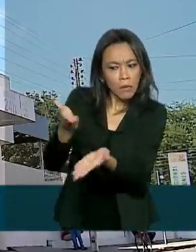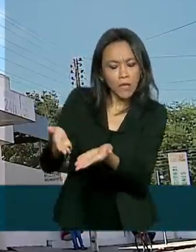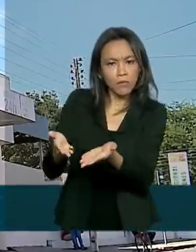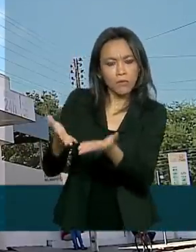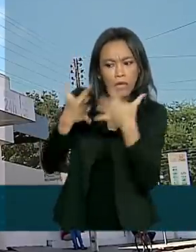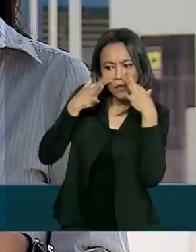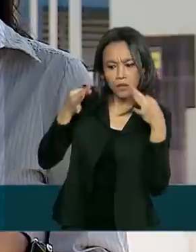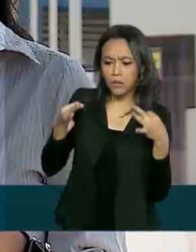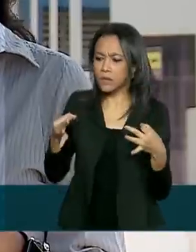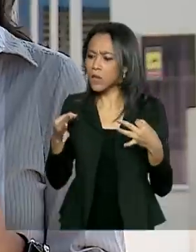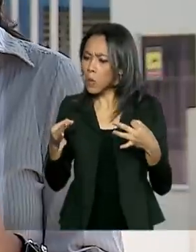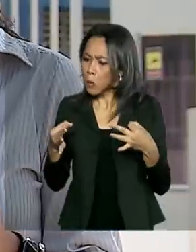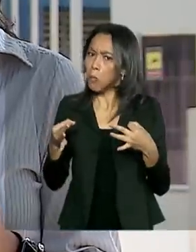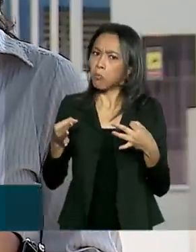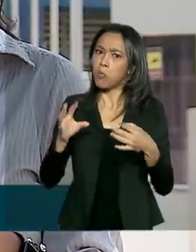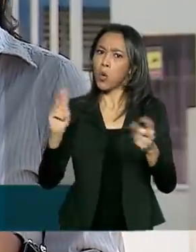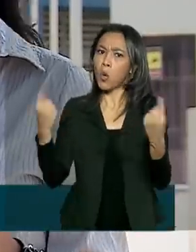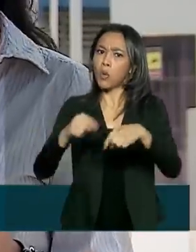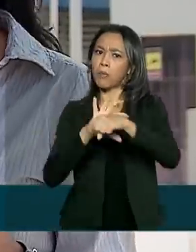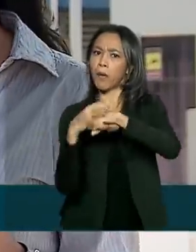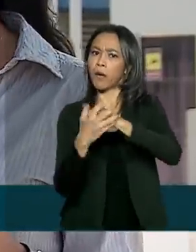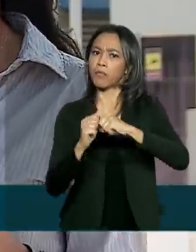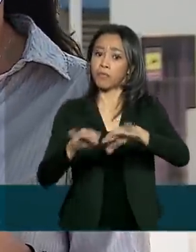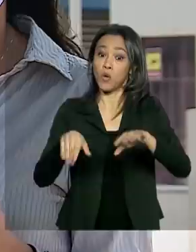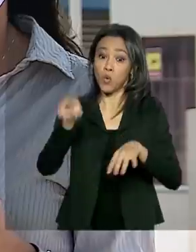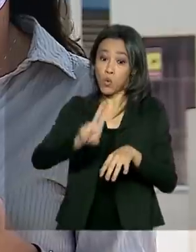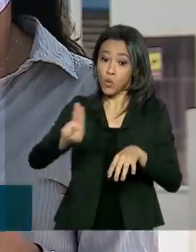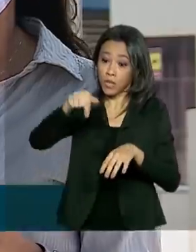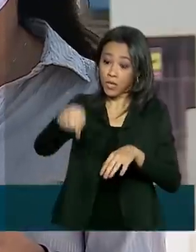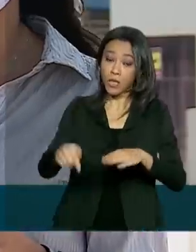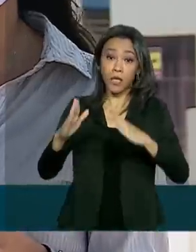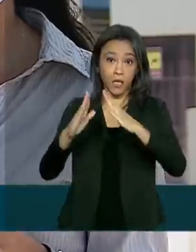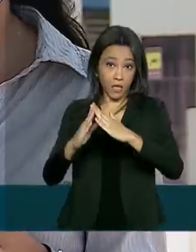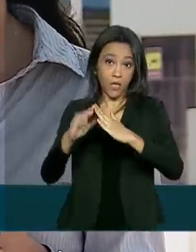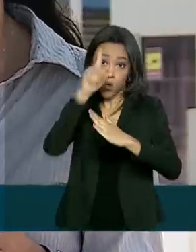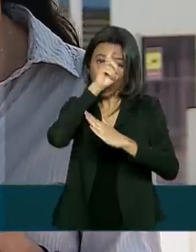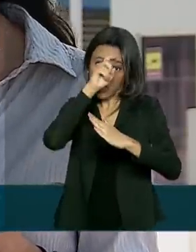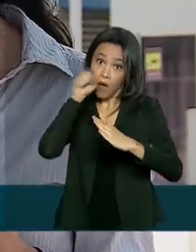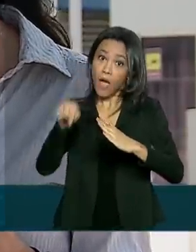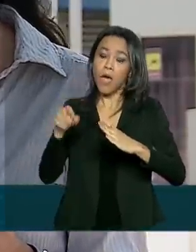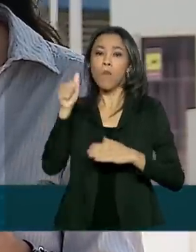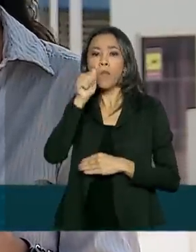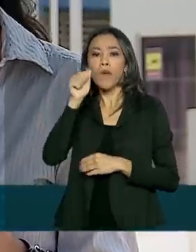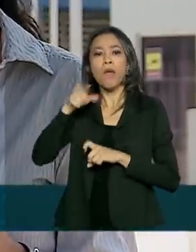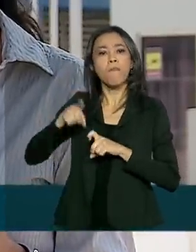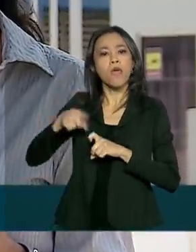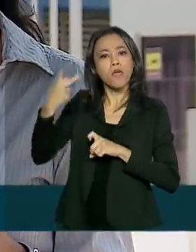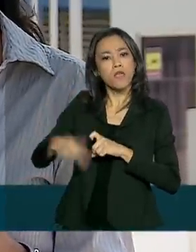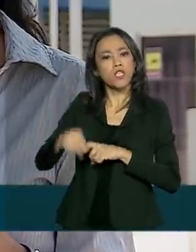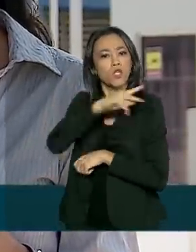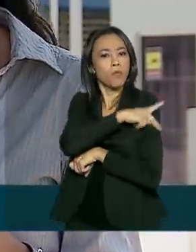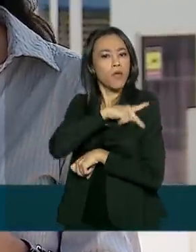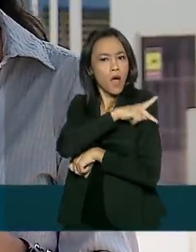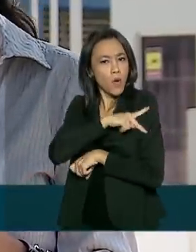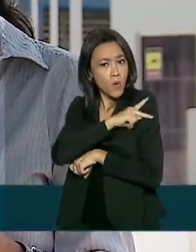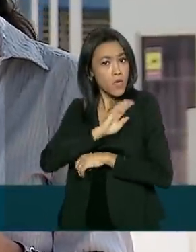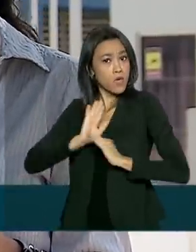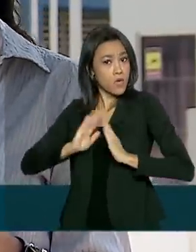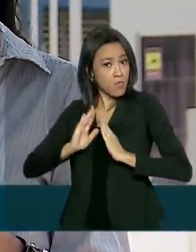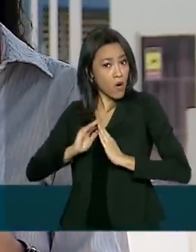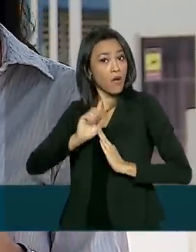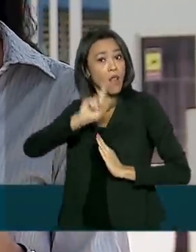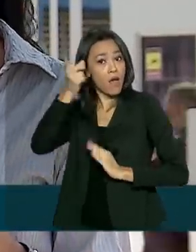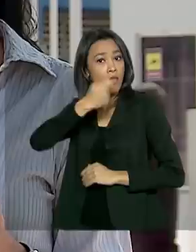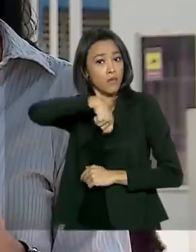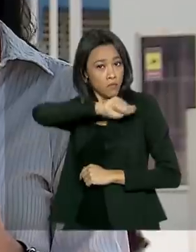chamado a atenção. O método adotado aqui no Hospital Regional Tibério Nunes foi recomendado por uma médica piauiense que mora em Madri,